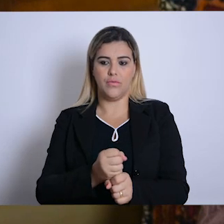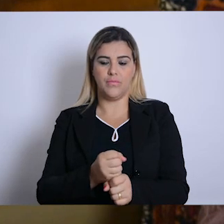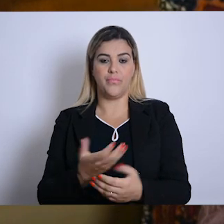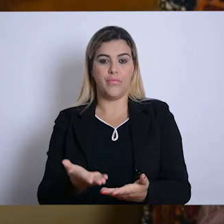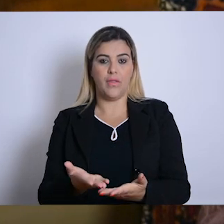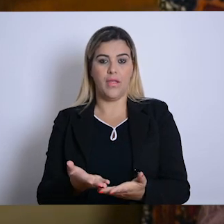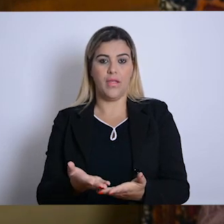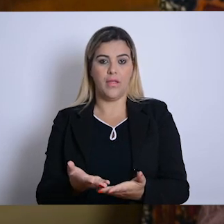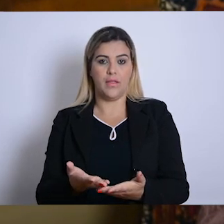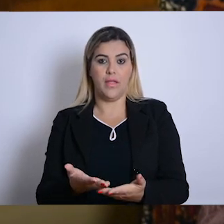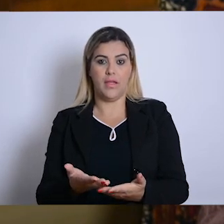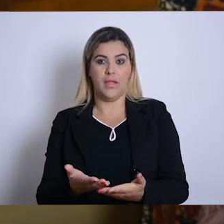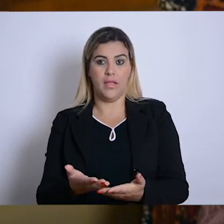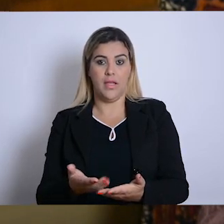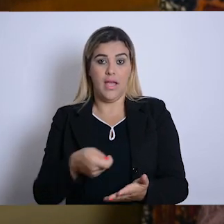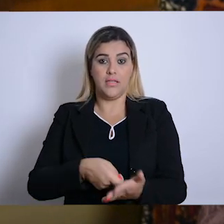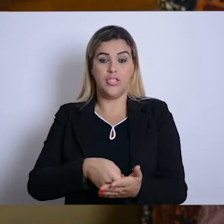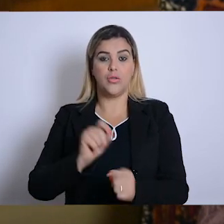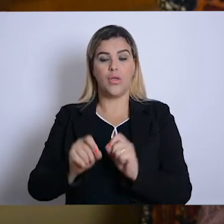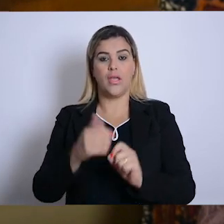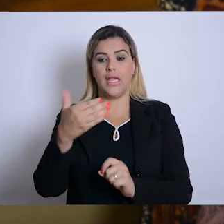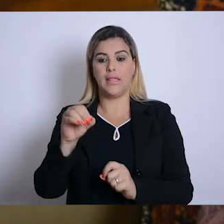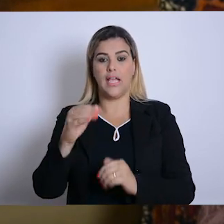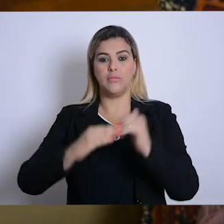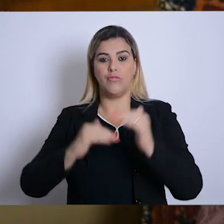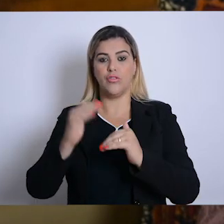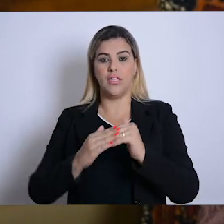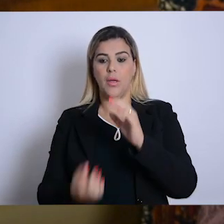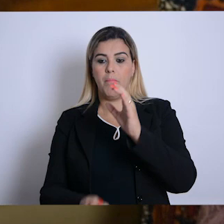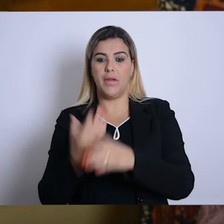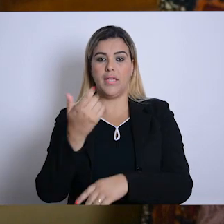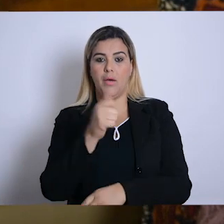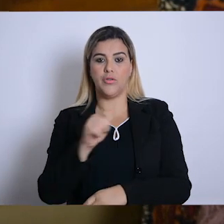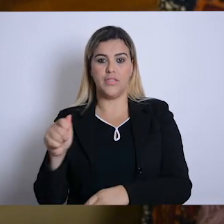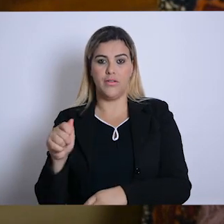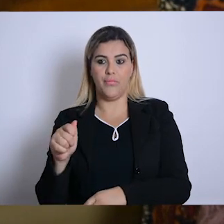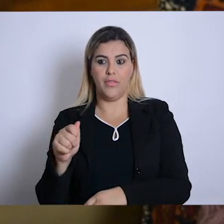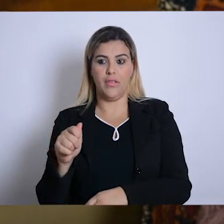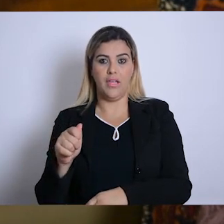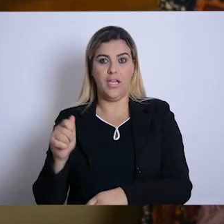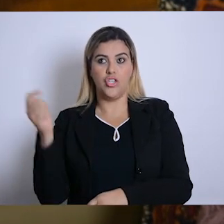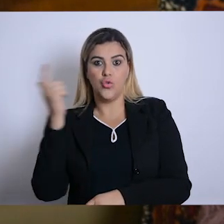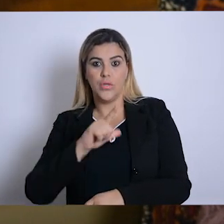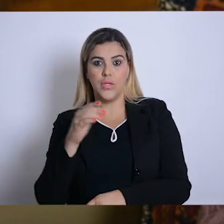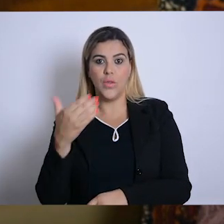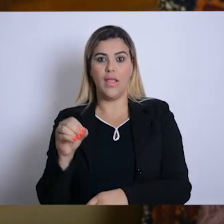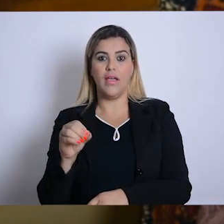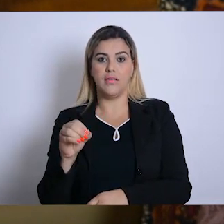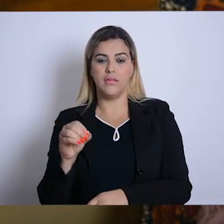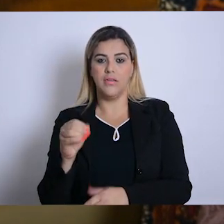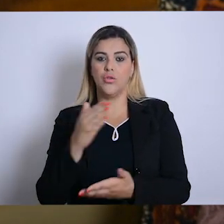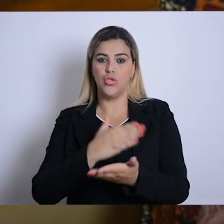10 profissionais para você formar uma associação. Quando nós conseguimos ter 10, a gente começou a trabalhar com a